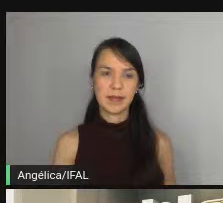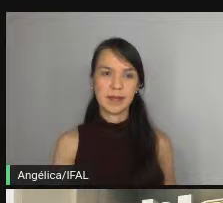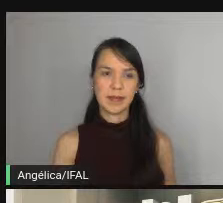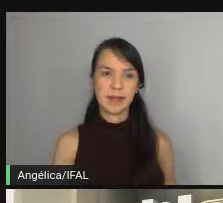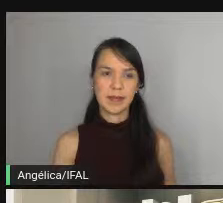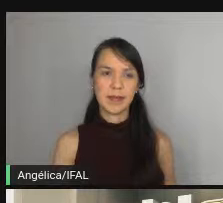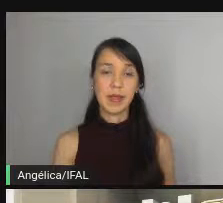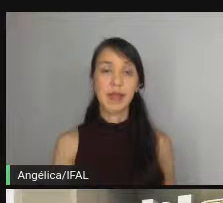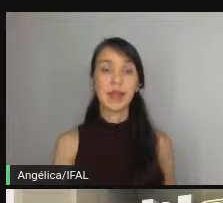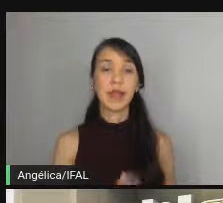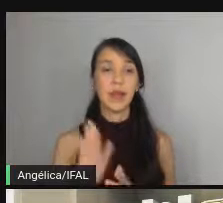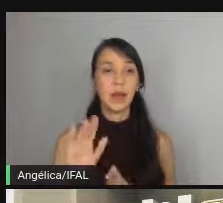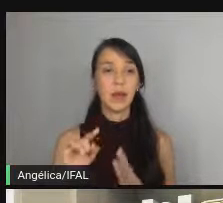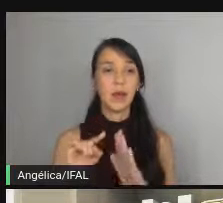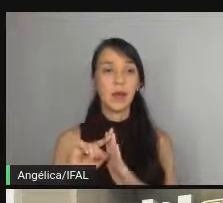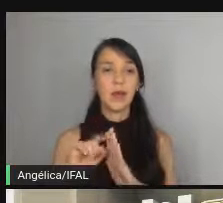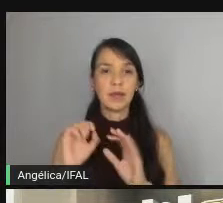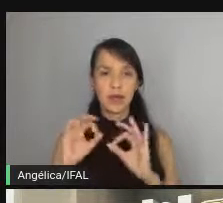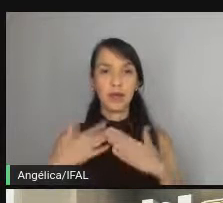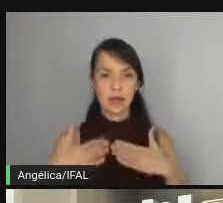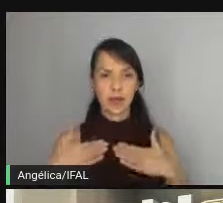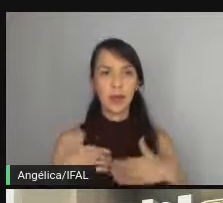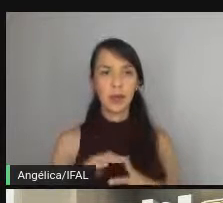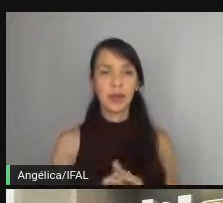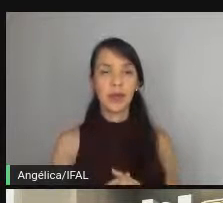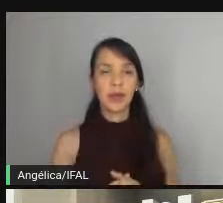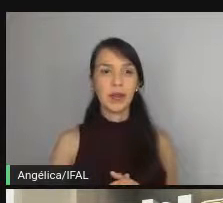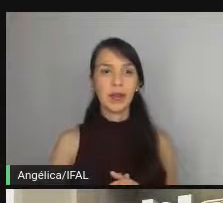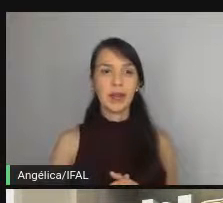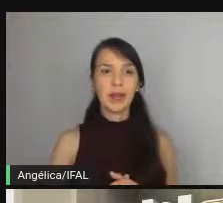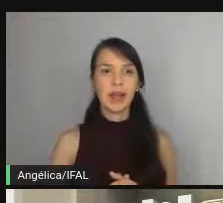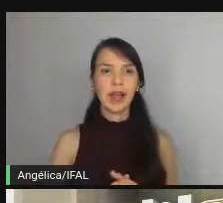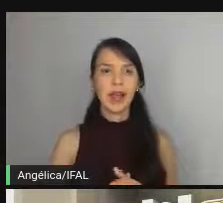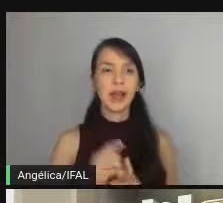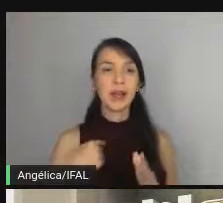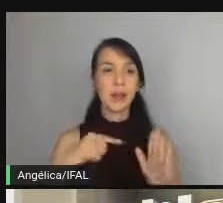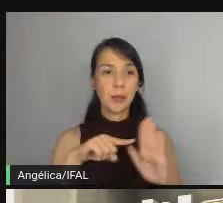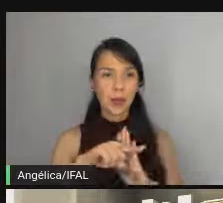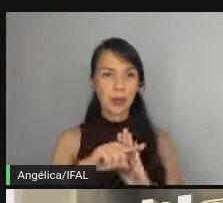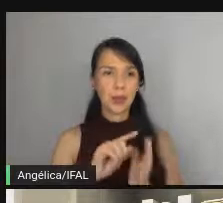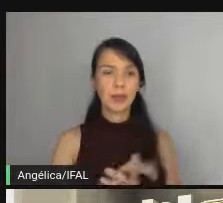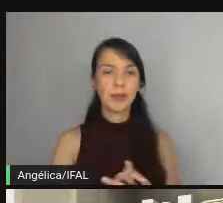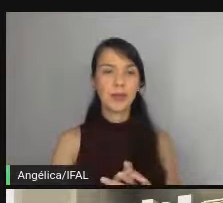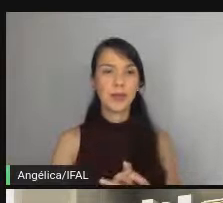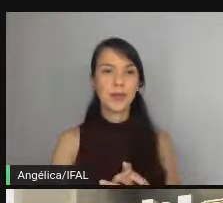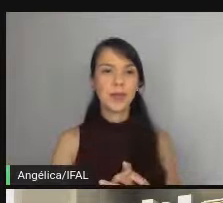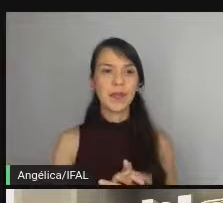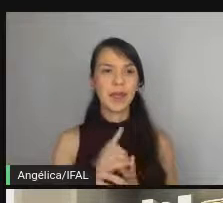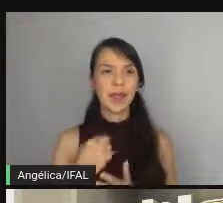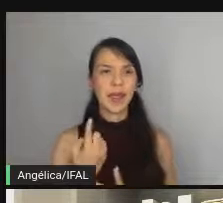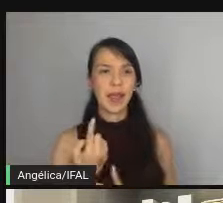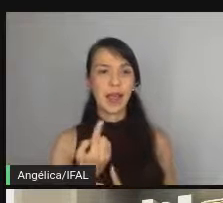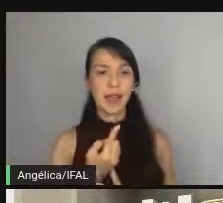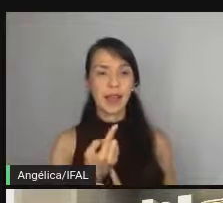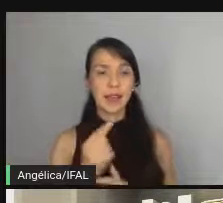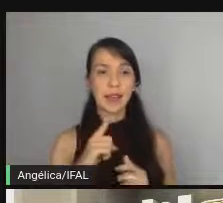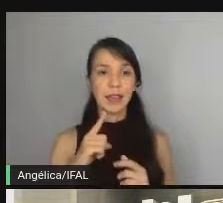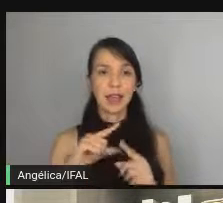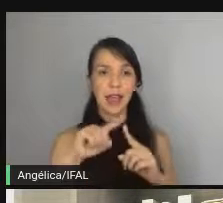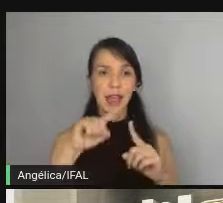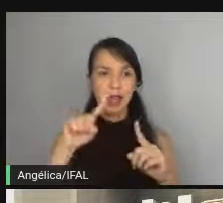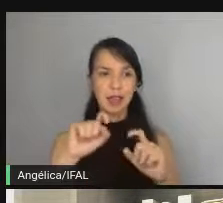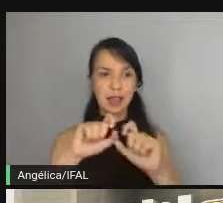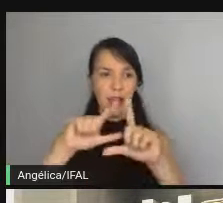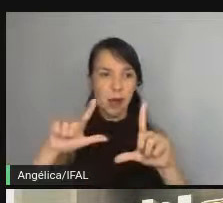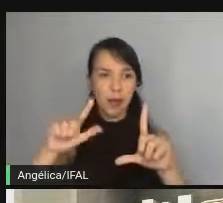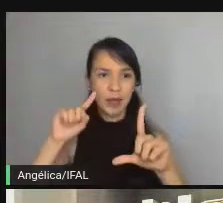Beleza qual é tranquilo vai eu pergunto pra você né a gente abrindo o spec aí a gente